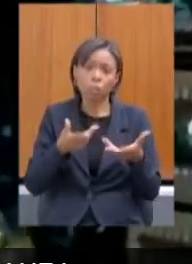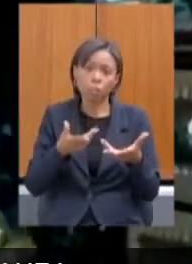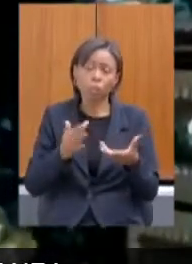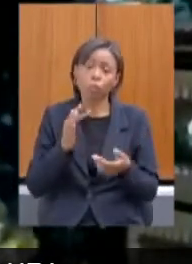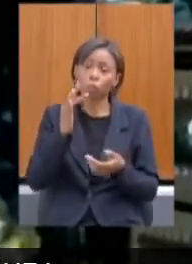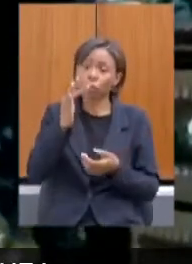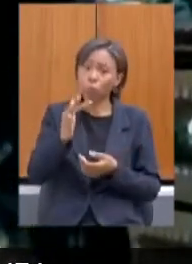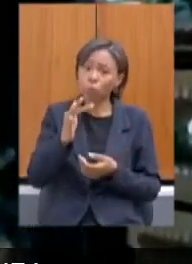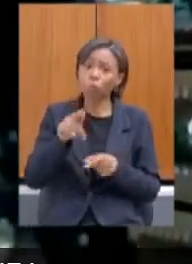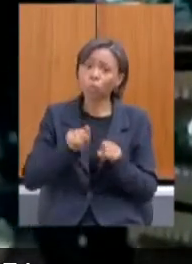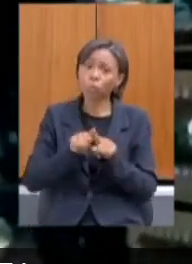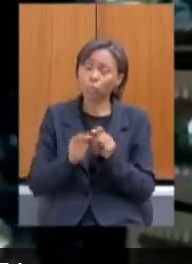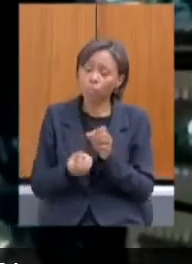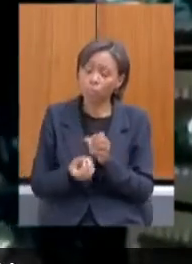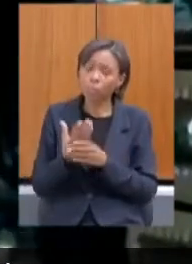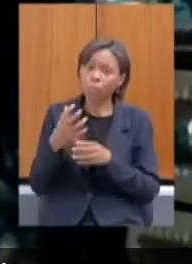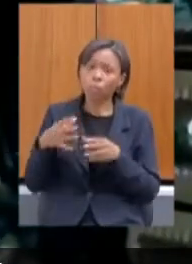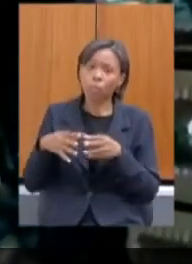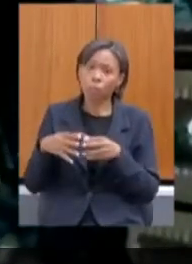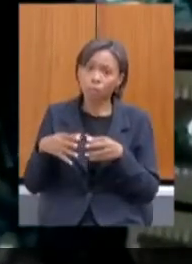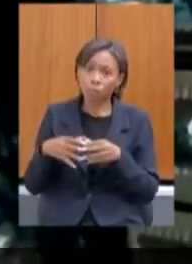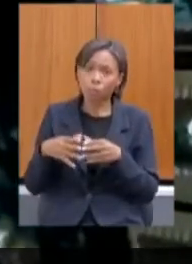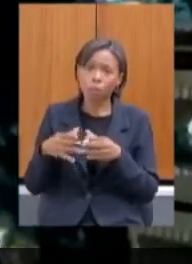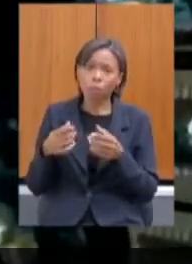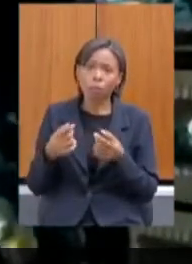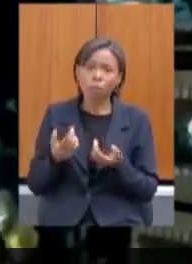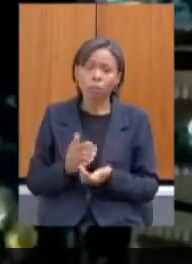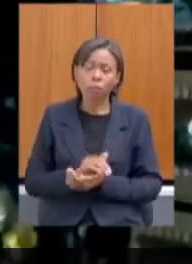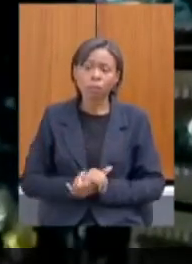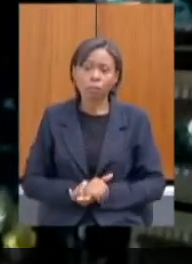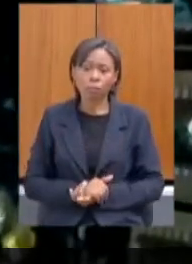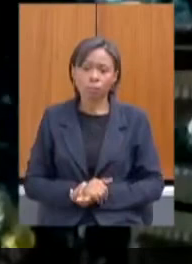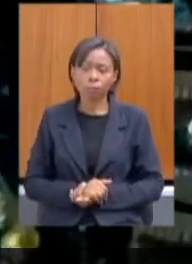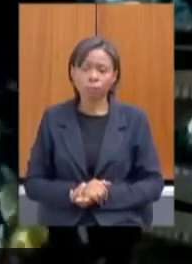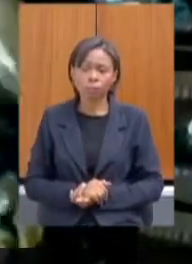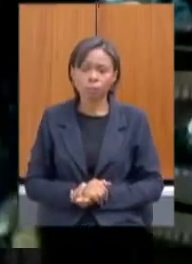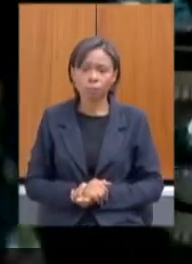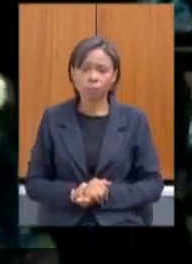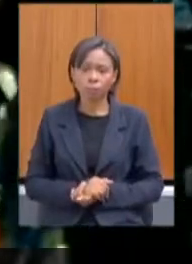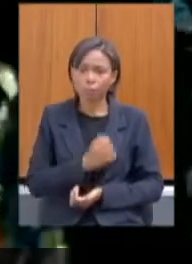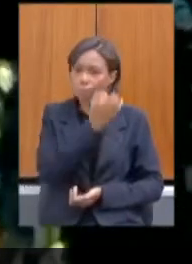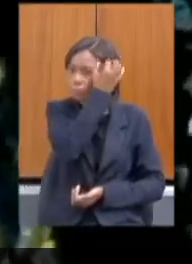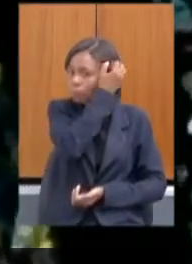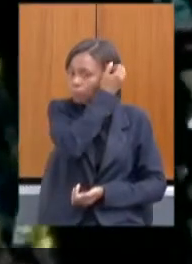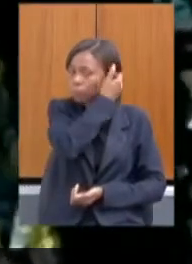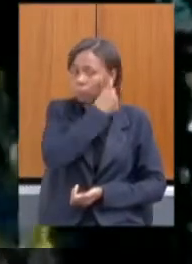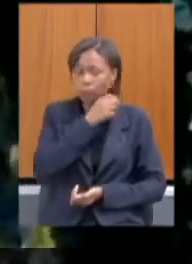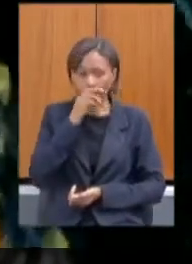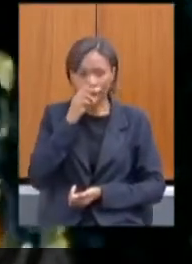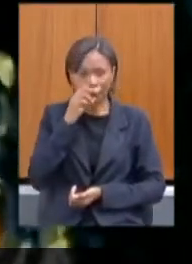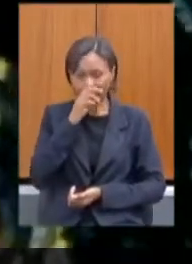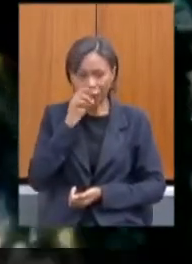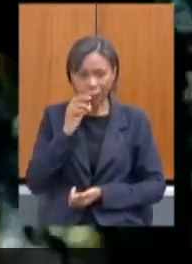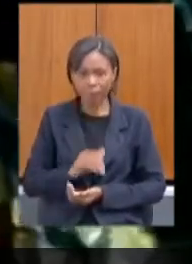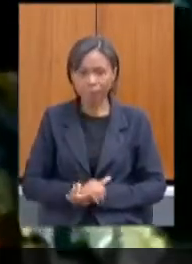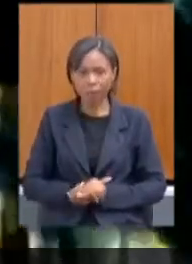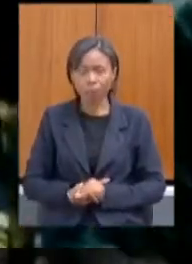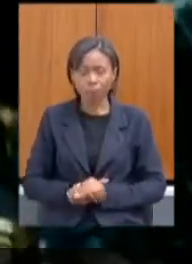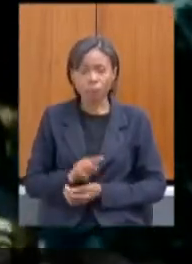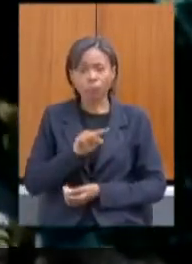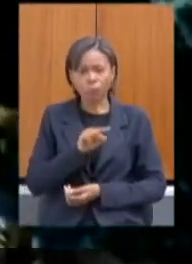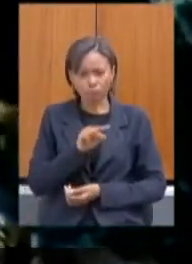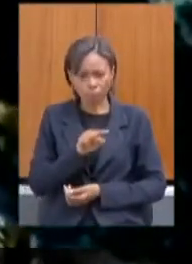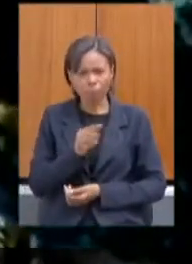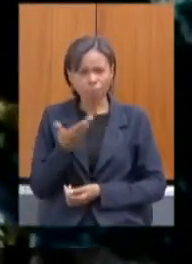de combate e prevenção à tortura. E aí só queria lembrar também que a senhora quando esteve aqui no início da